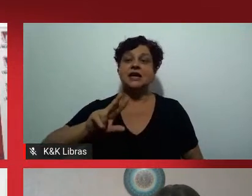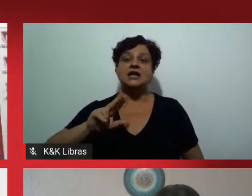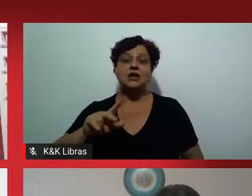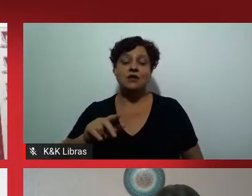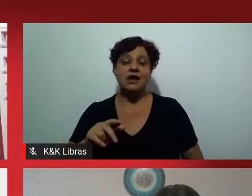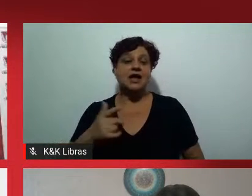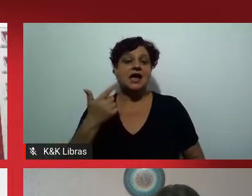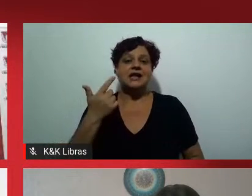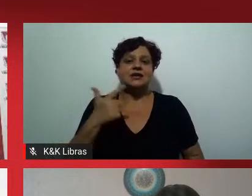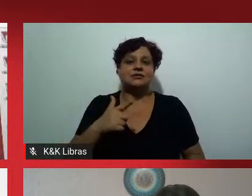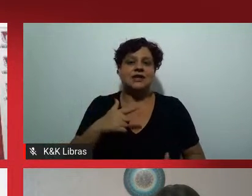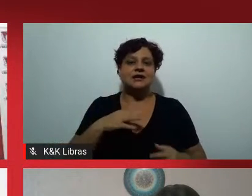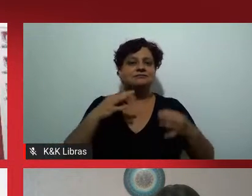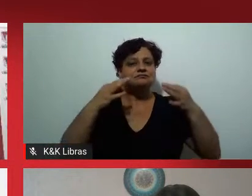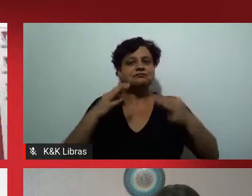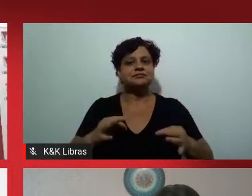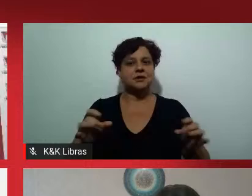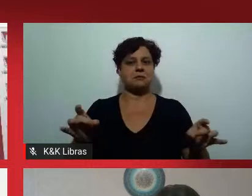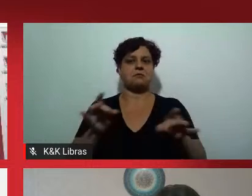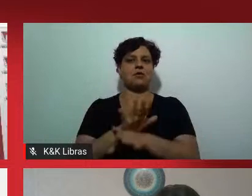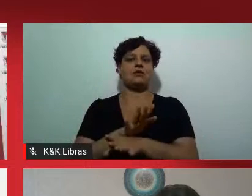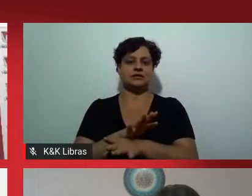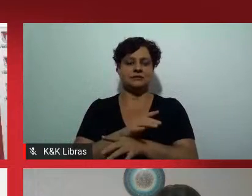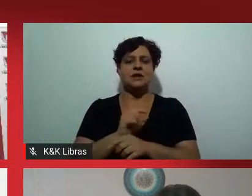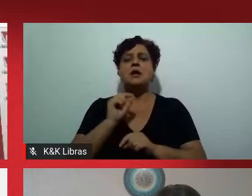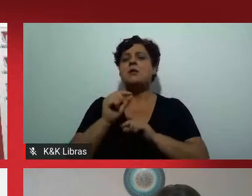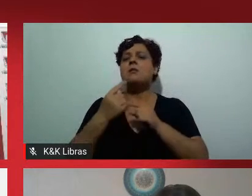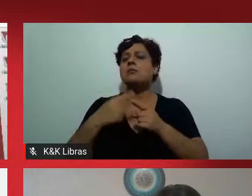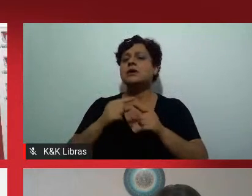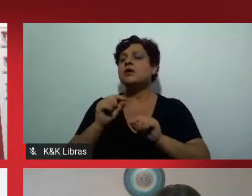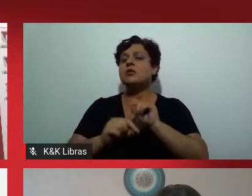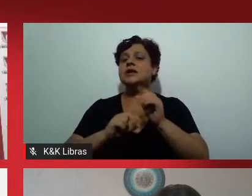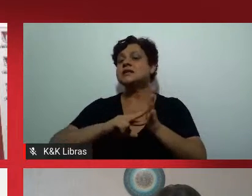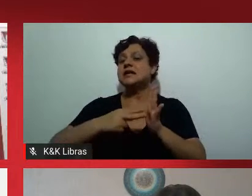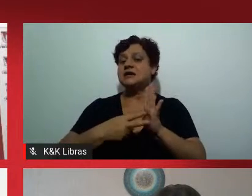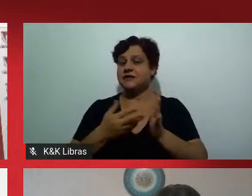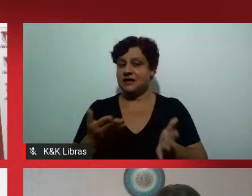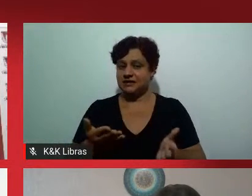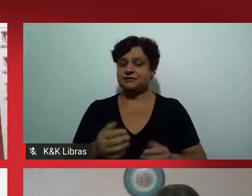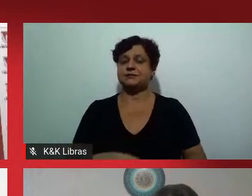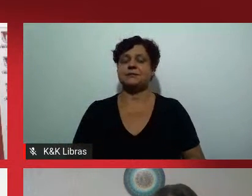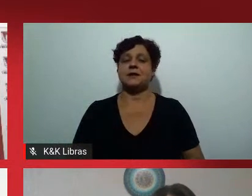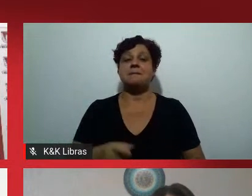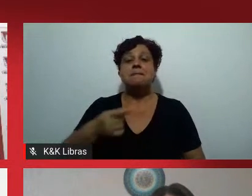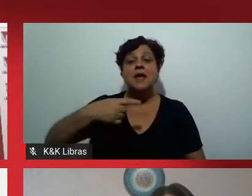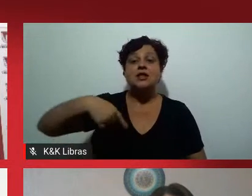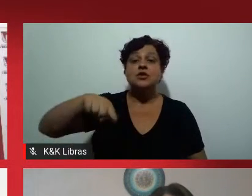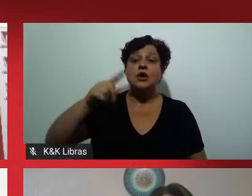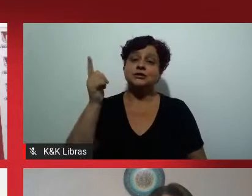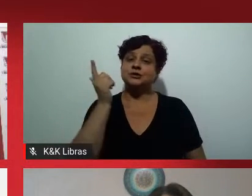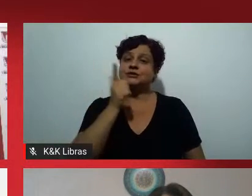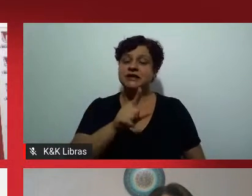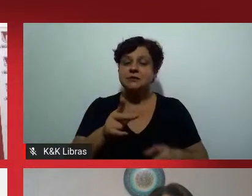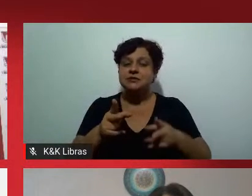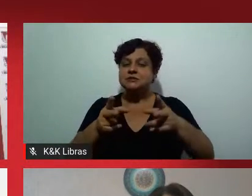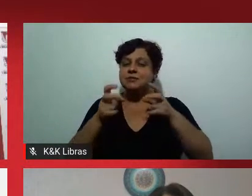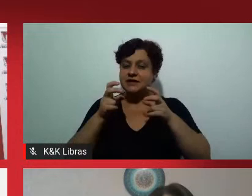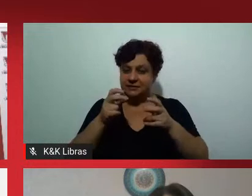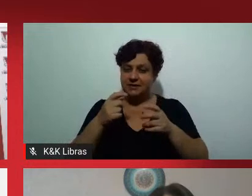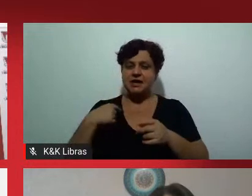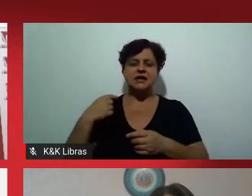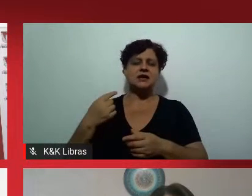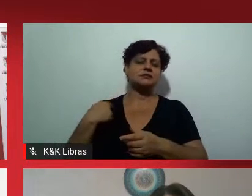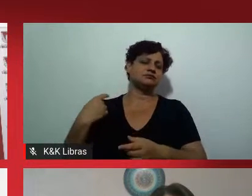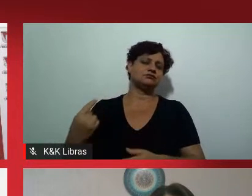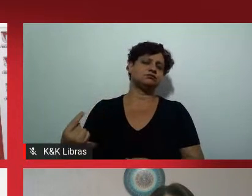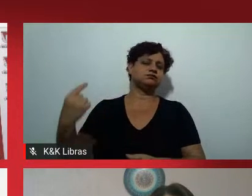quero dizer com isso? Nós conseguimos perceber que nos últimos anos, um pouco pela força da lei da